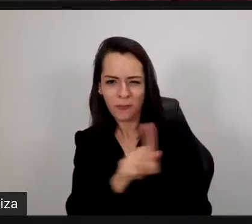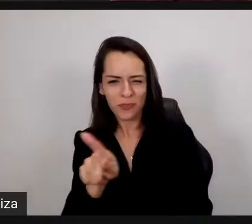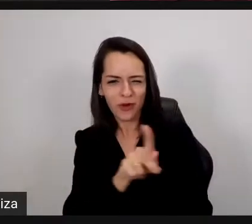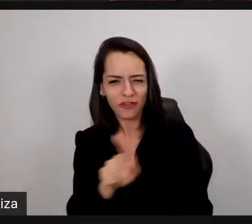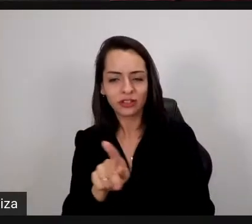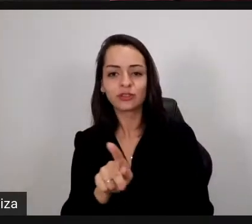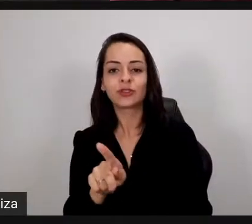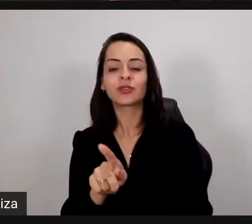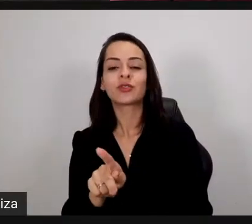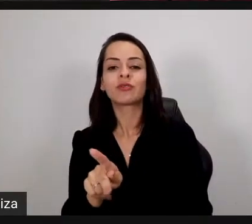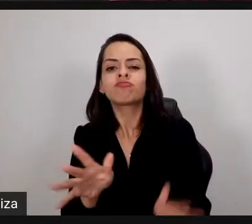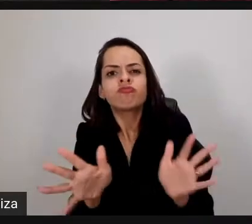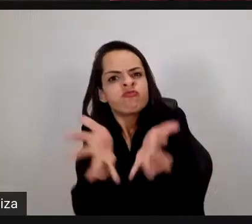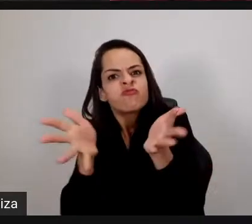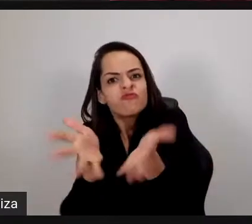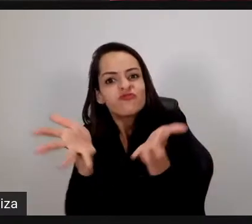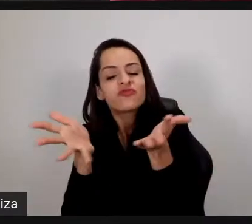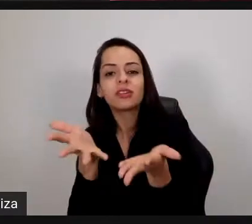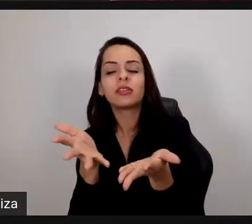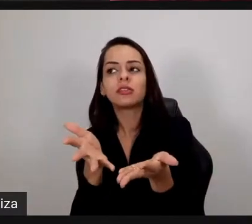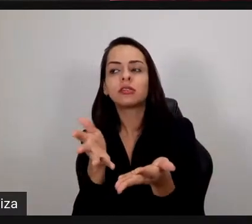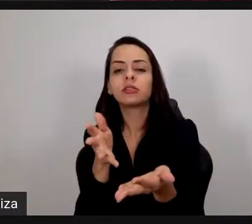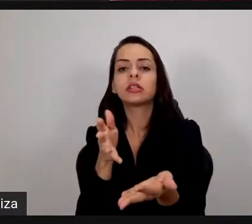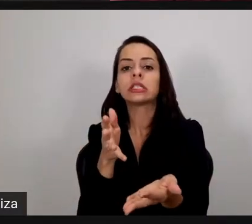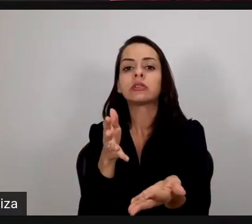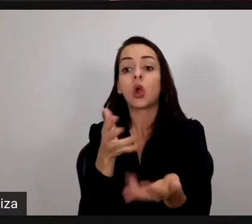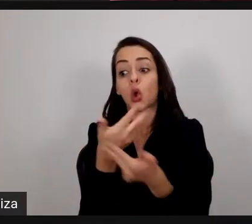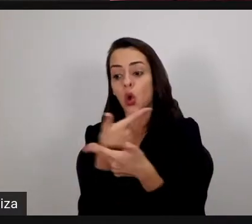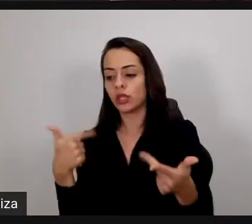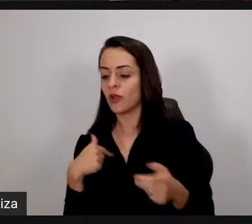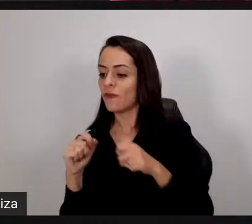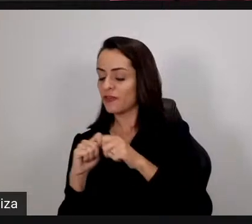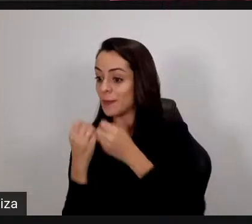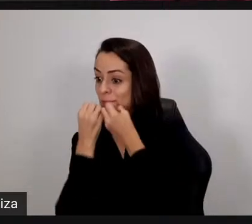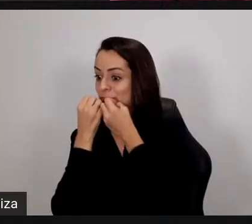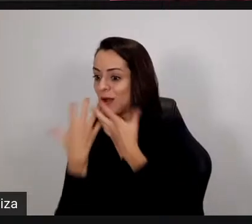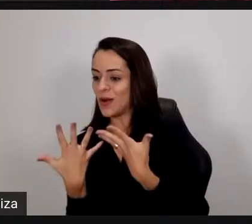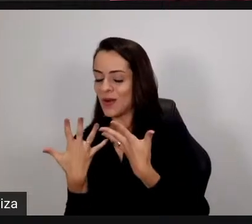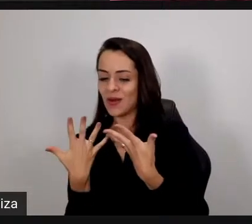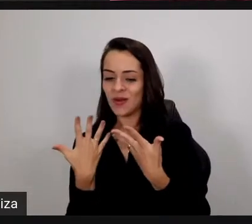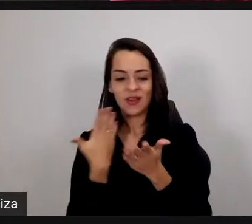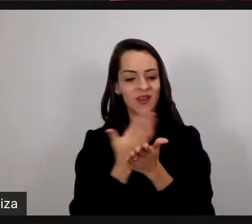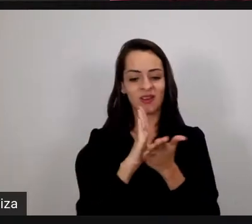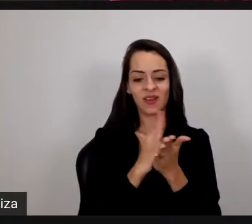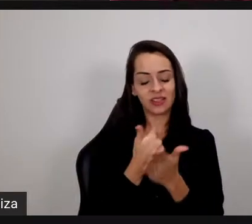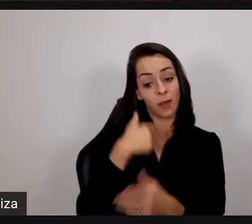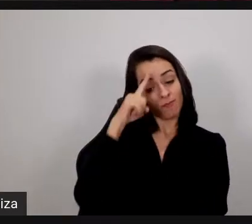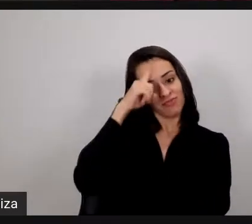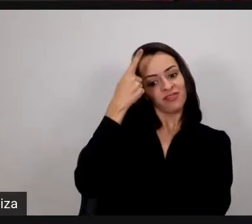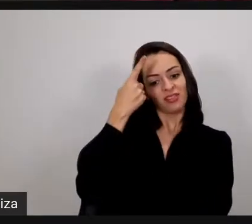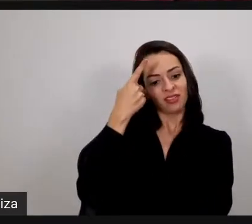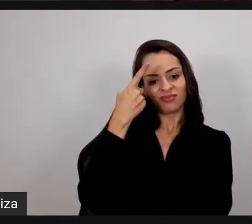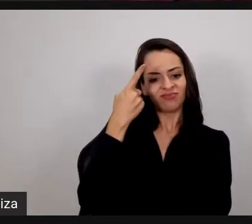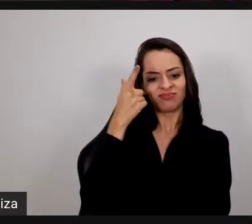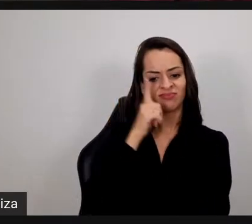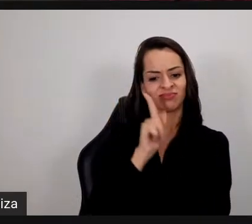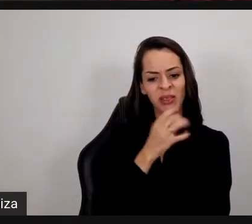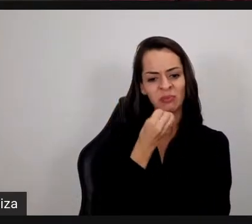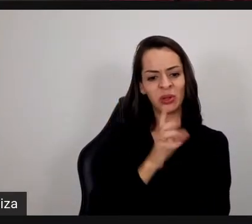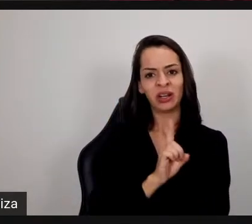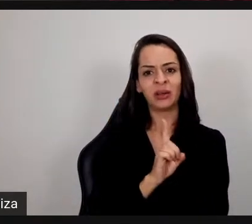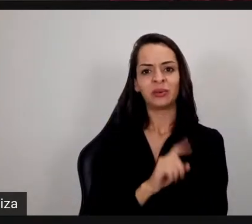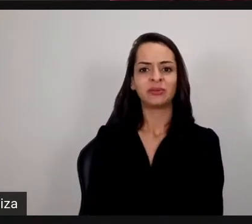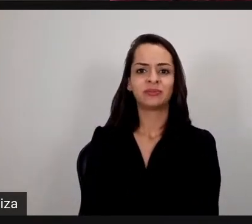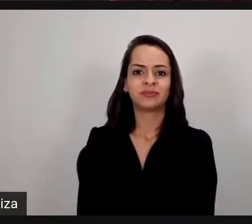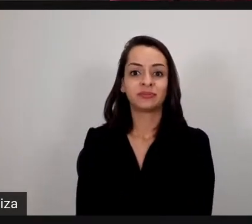experiências coisas que deram certo coisas que não deram eu mesmo já vivi N experiências que não foram bem sucedidas muita gente pensa assim ah ele está